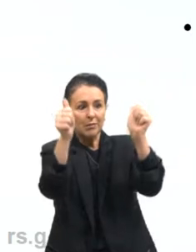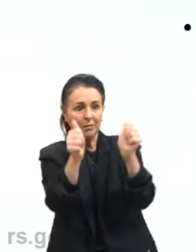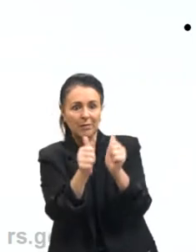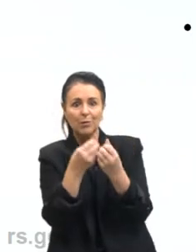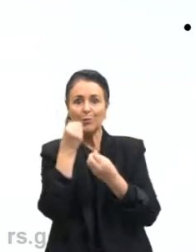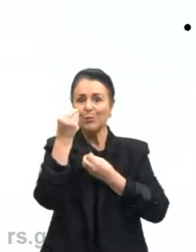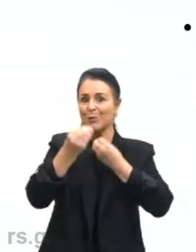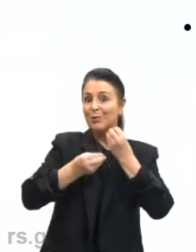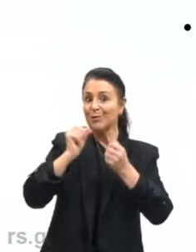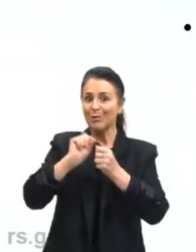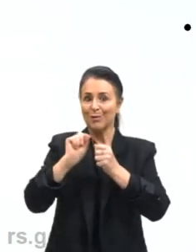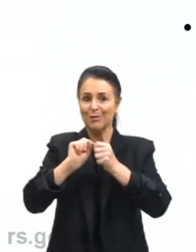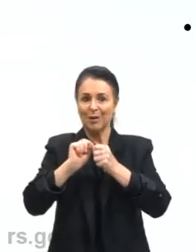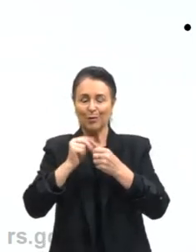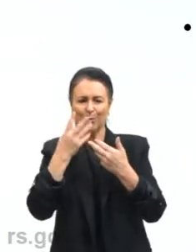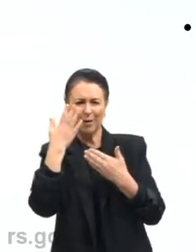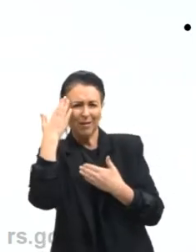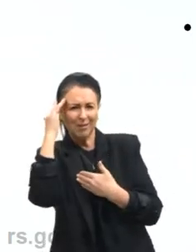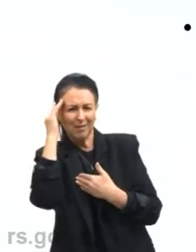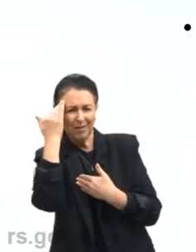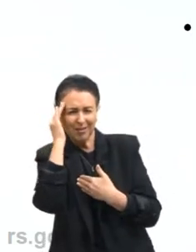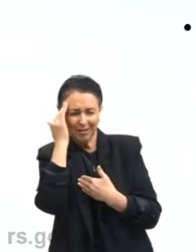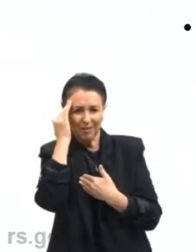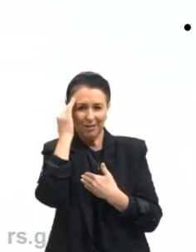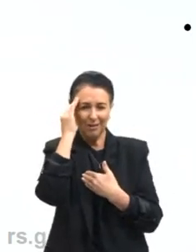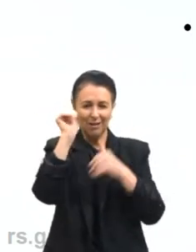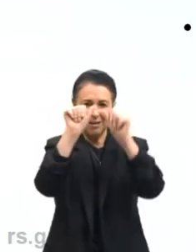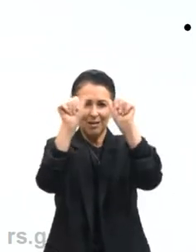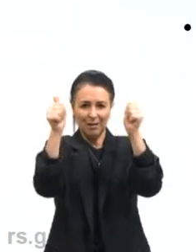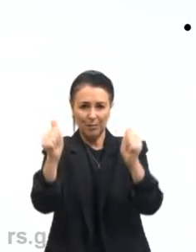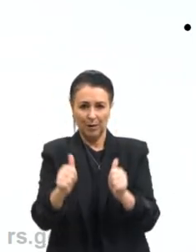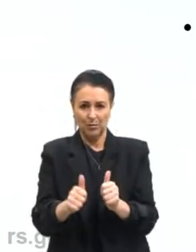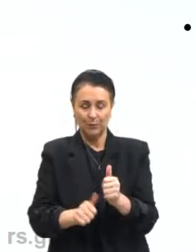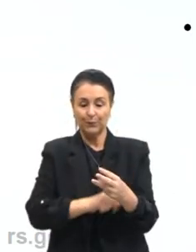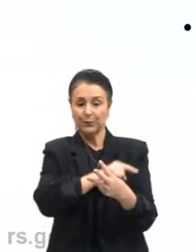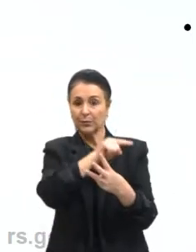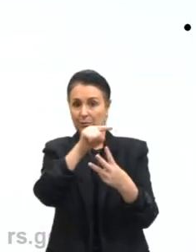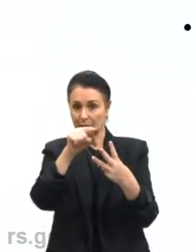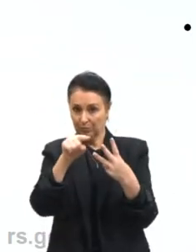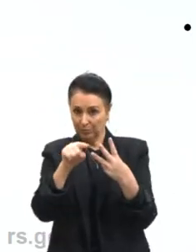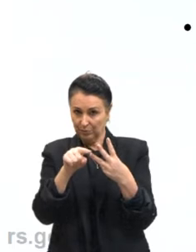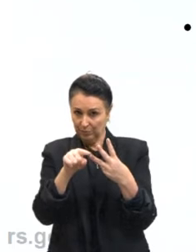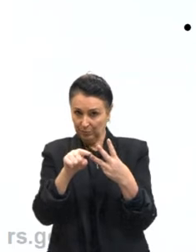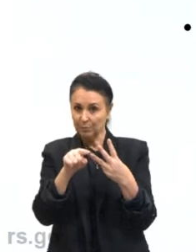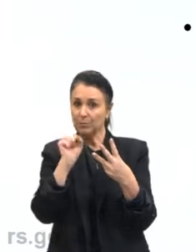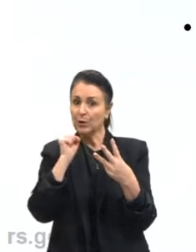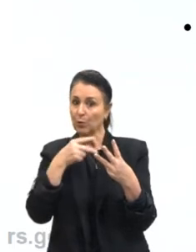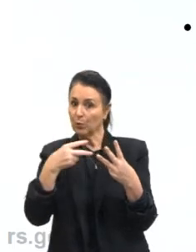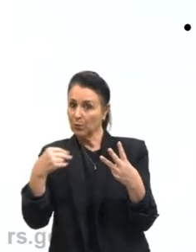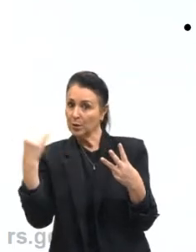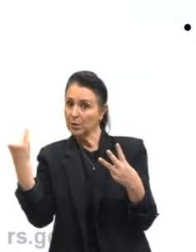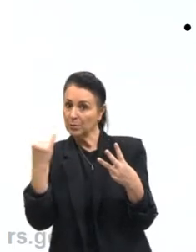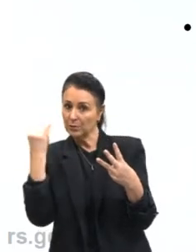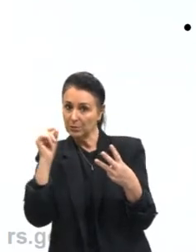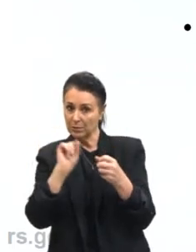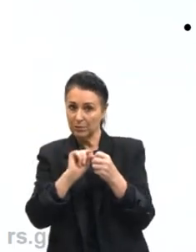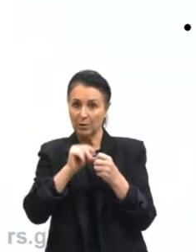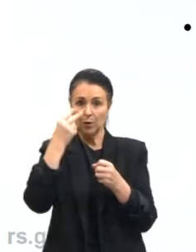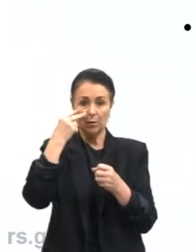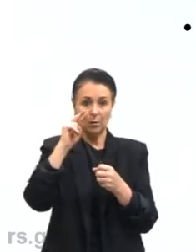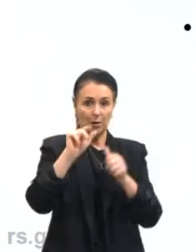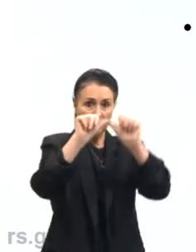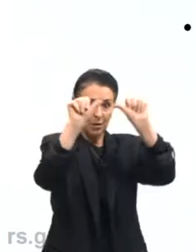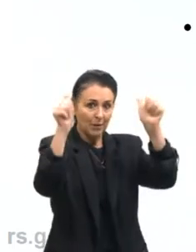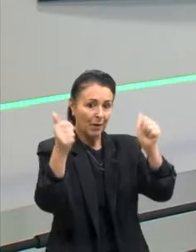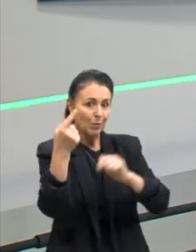então, uma leitura de imagem? Bom, eu tenho três possibilidades aqui. Quando eu olho para uma imagem, eu preciso pensar